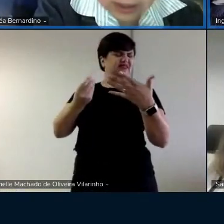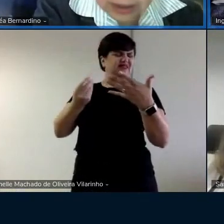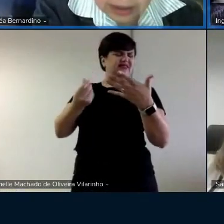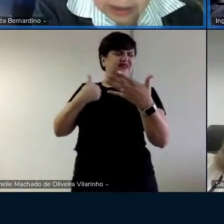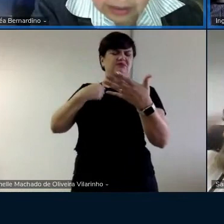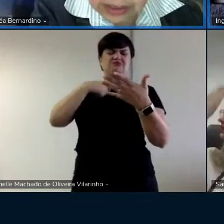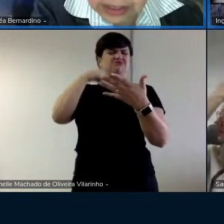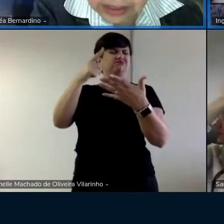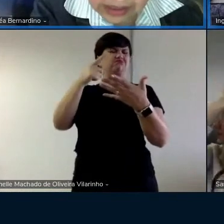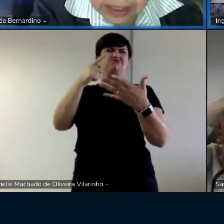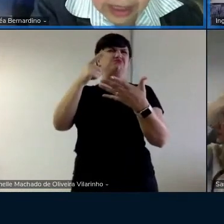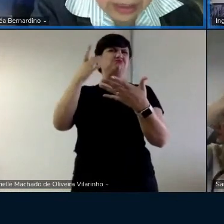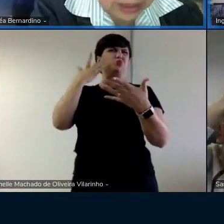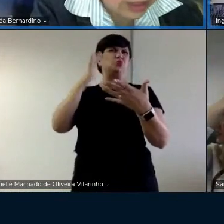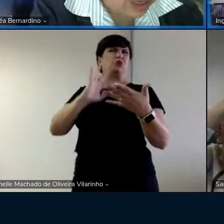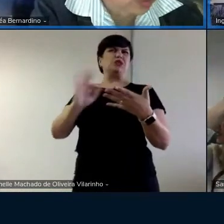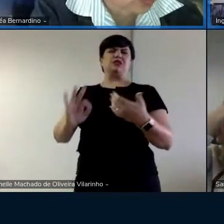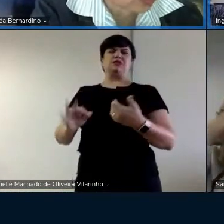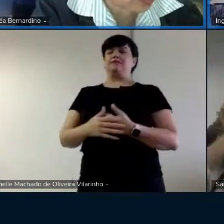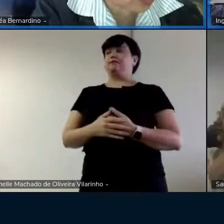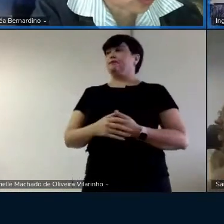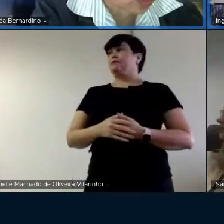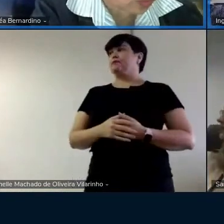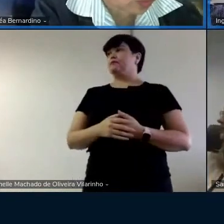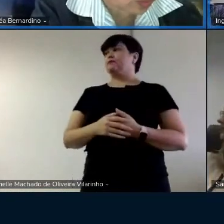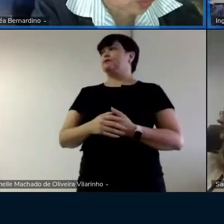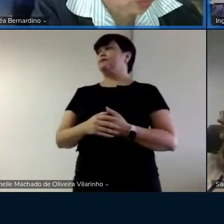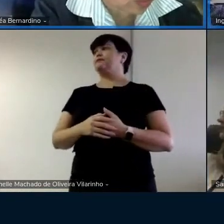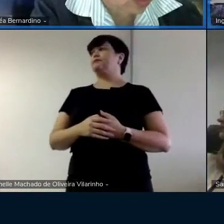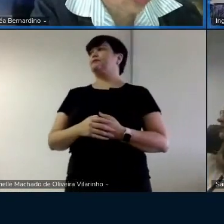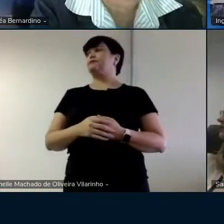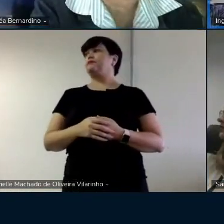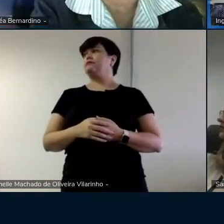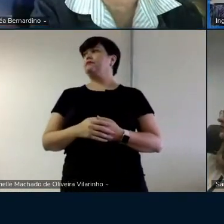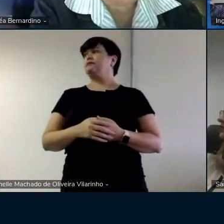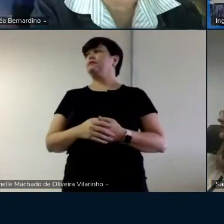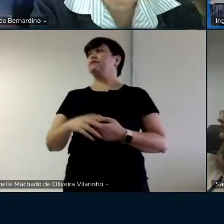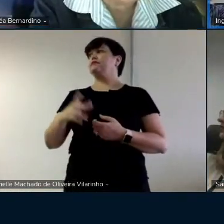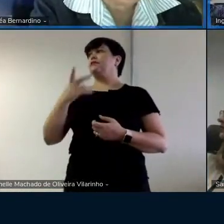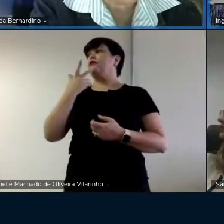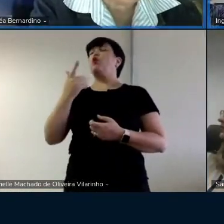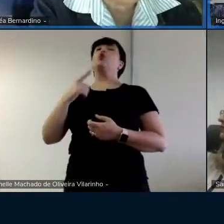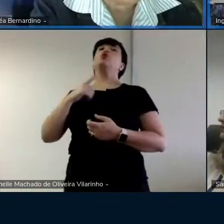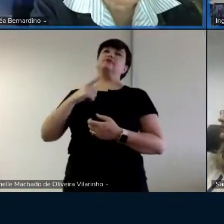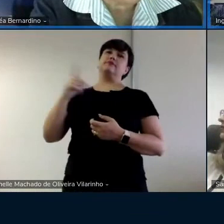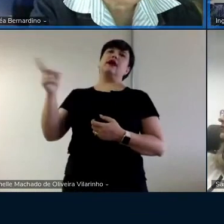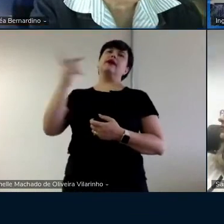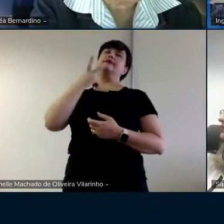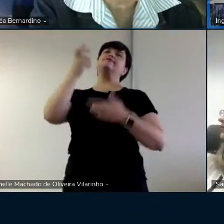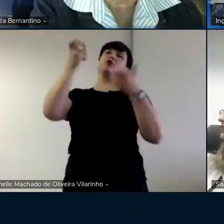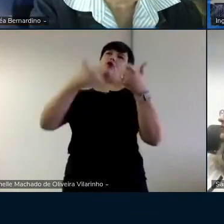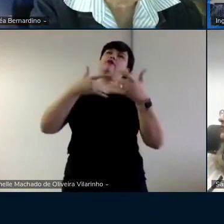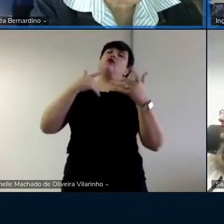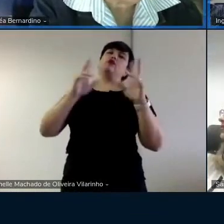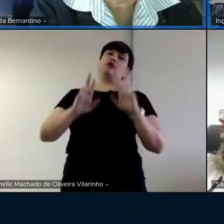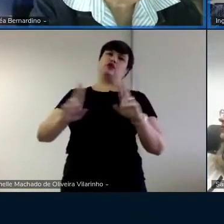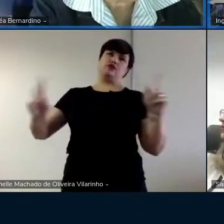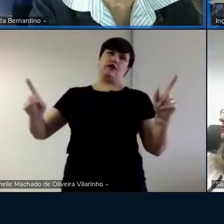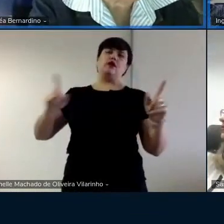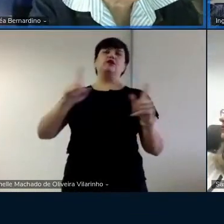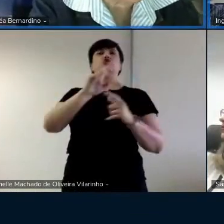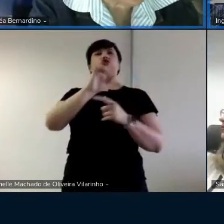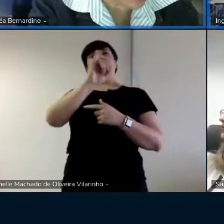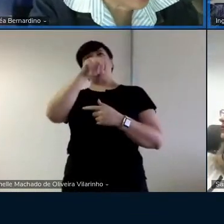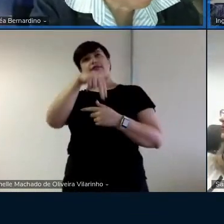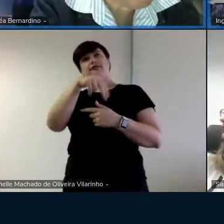página 61 é que eram diferentes mesmo tem um tipo de que forma verbos é